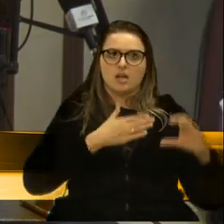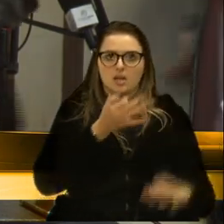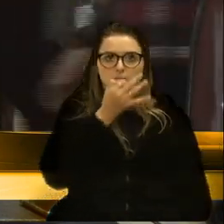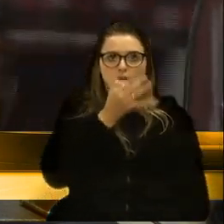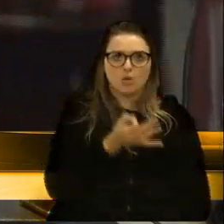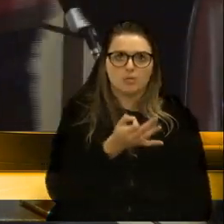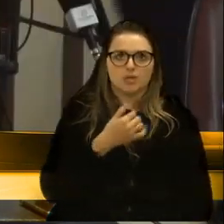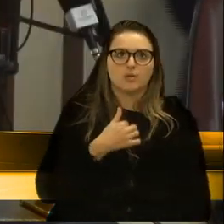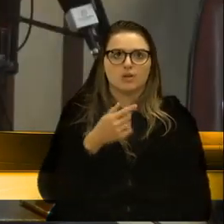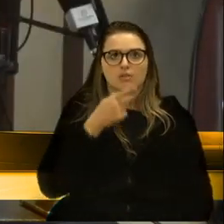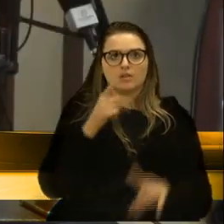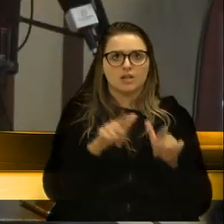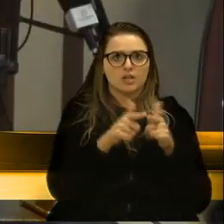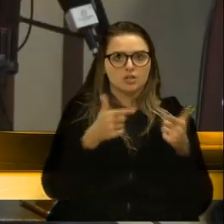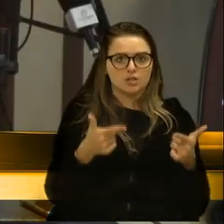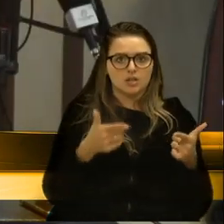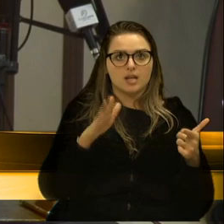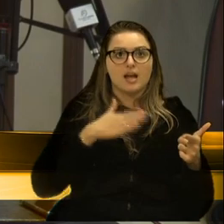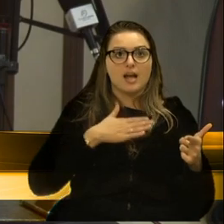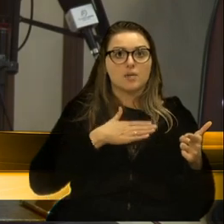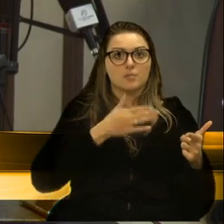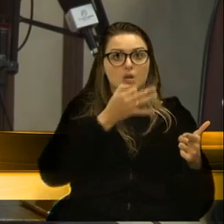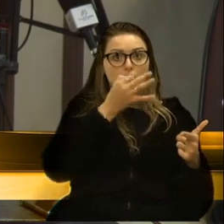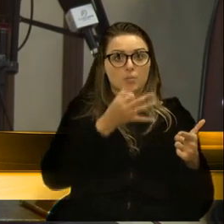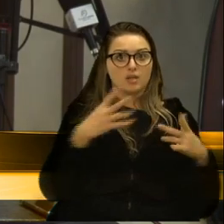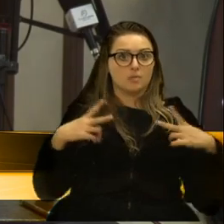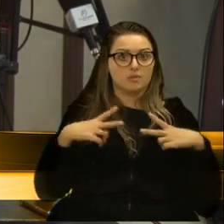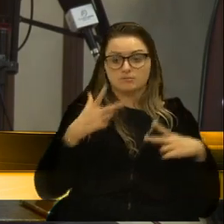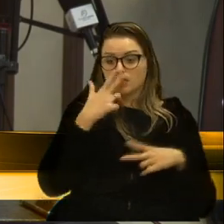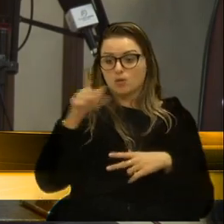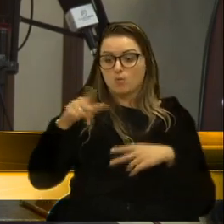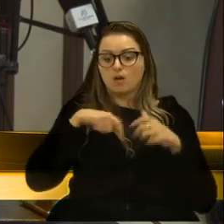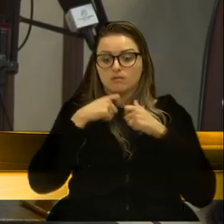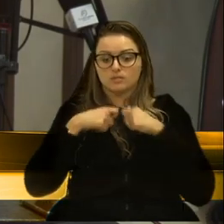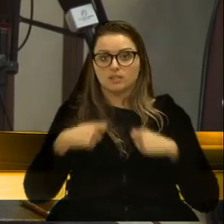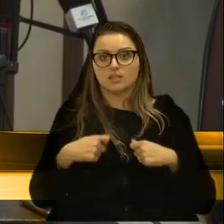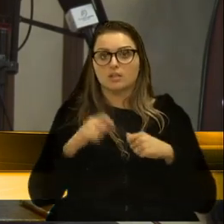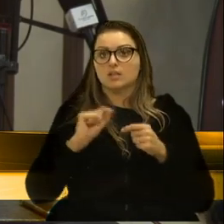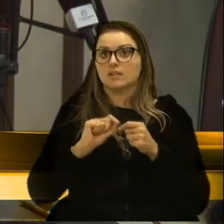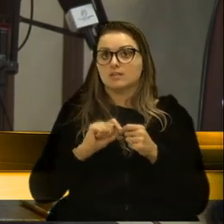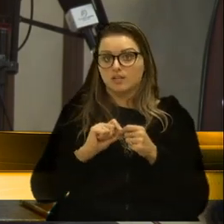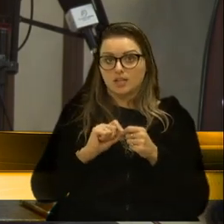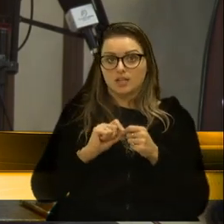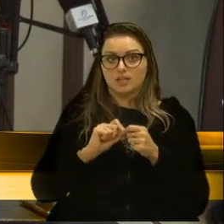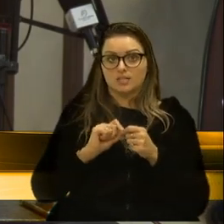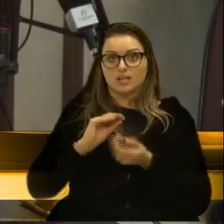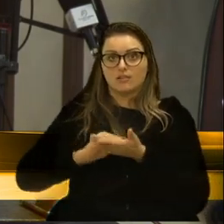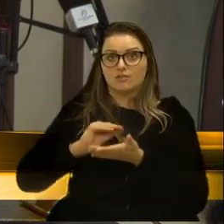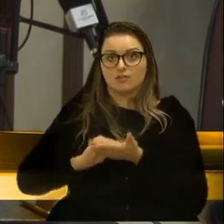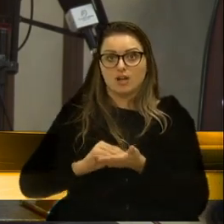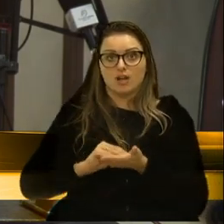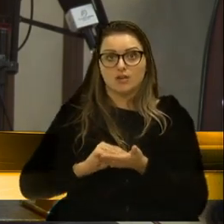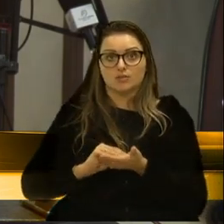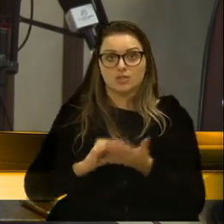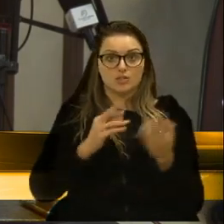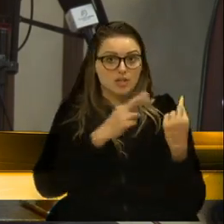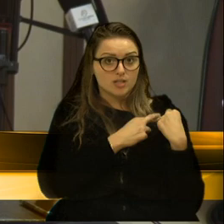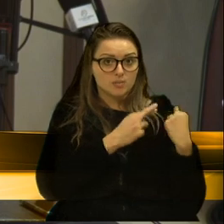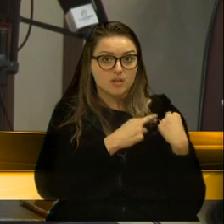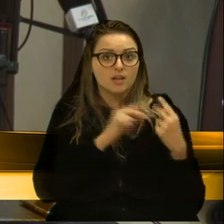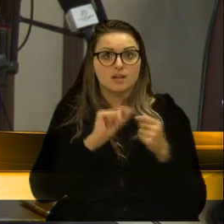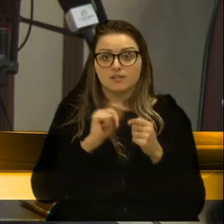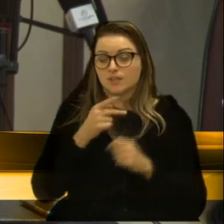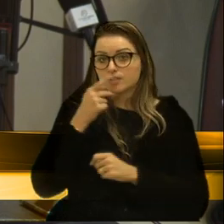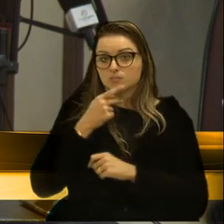externei para o jornal, que era uma opinião pessoal. Como o presidente da casa também, quando se referiu à irresponsabilidade, fez uma